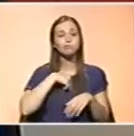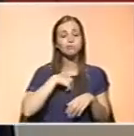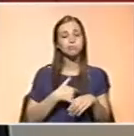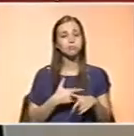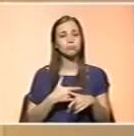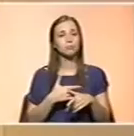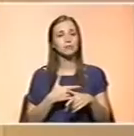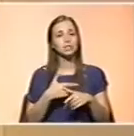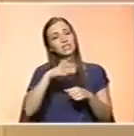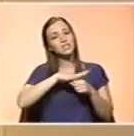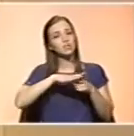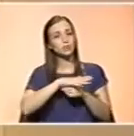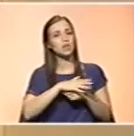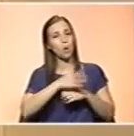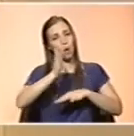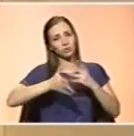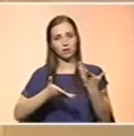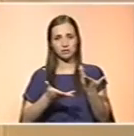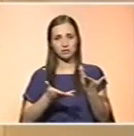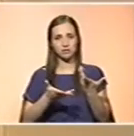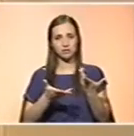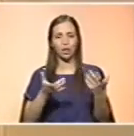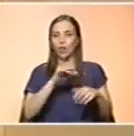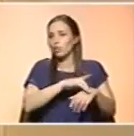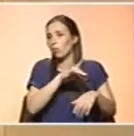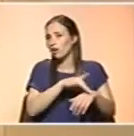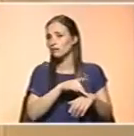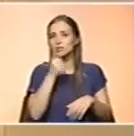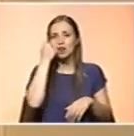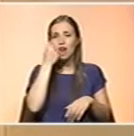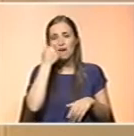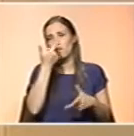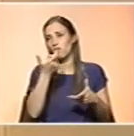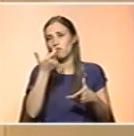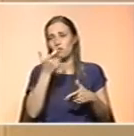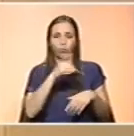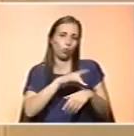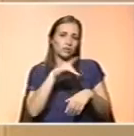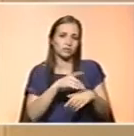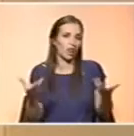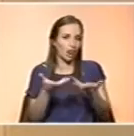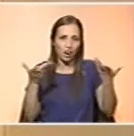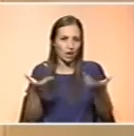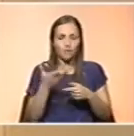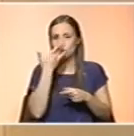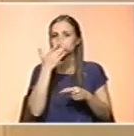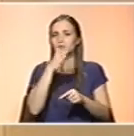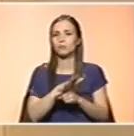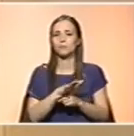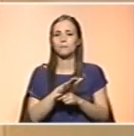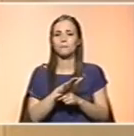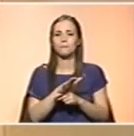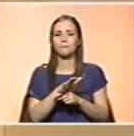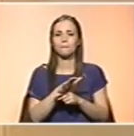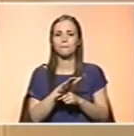alguma situação que estejam a passar. Seja uma patologia, mais grave ou menos grave, seja, como o